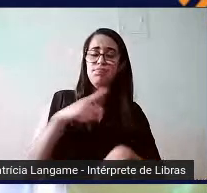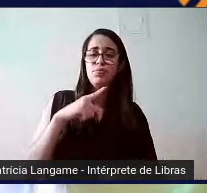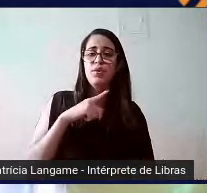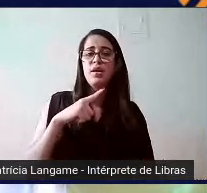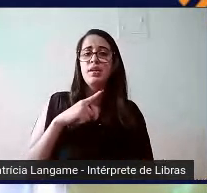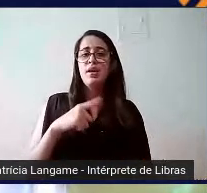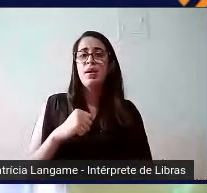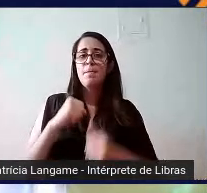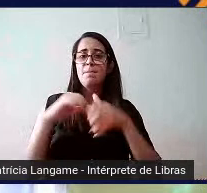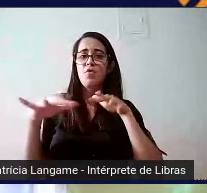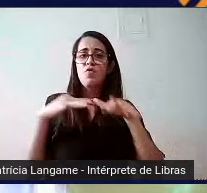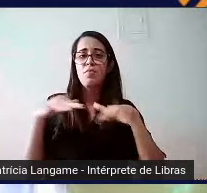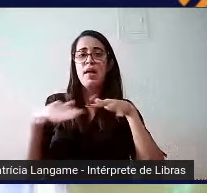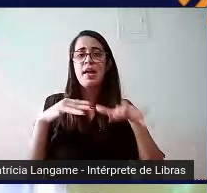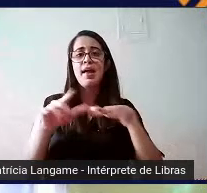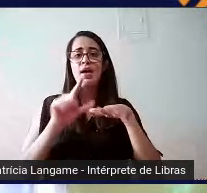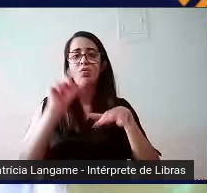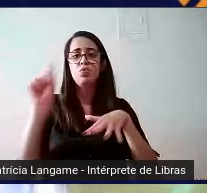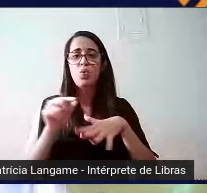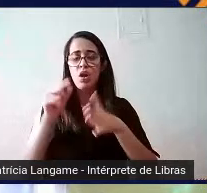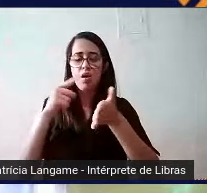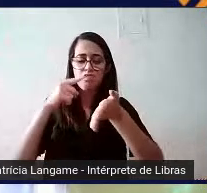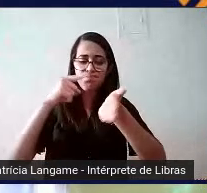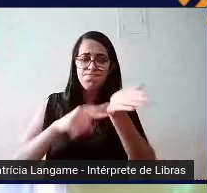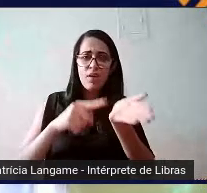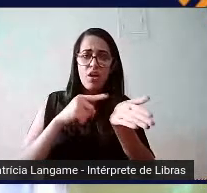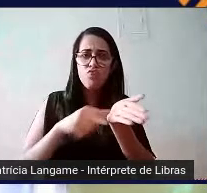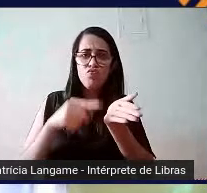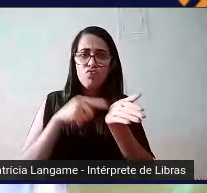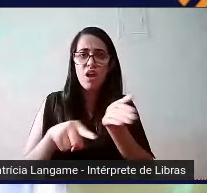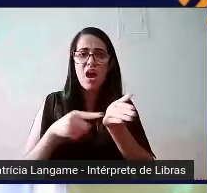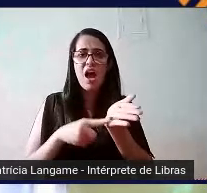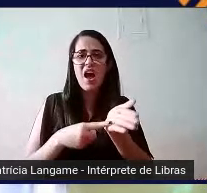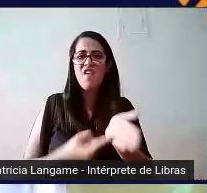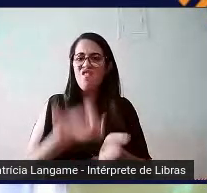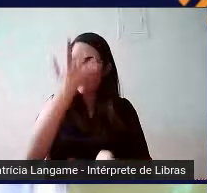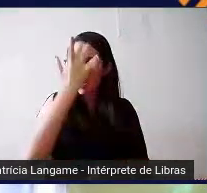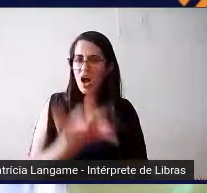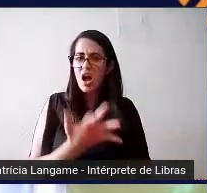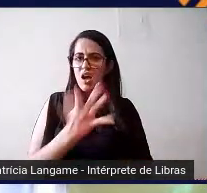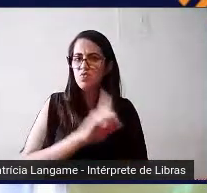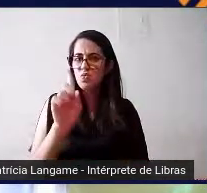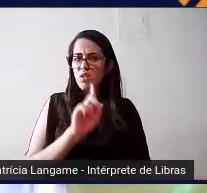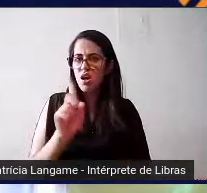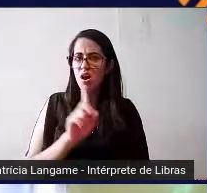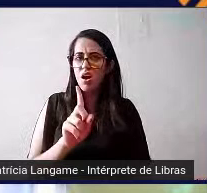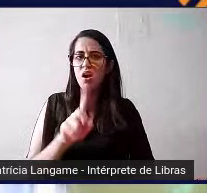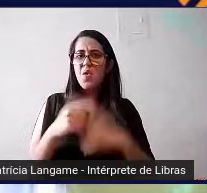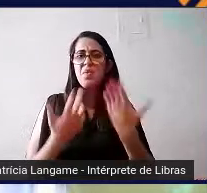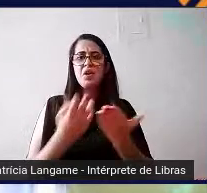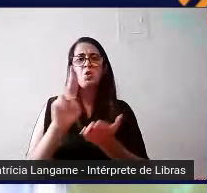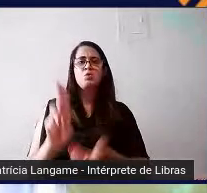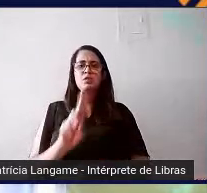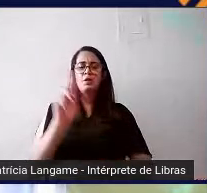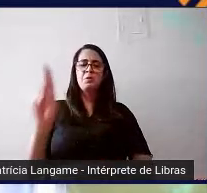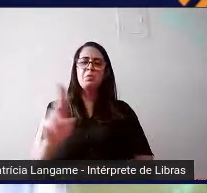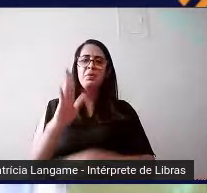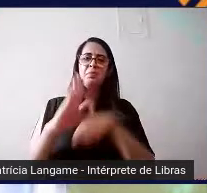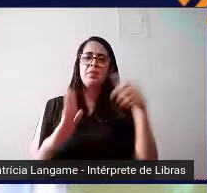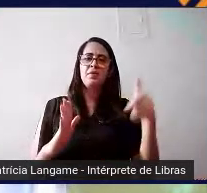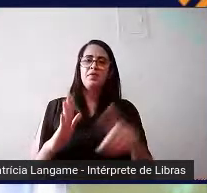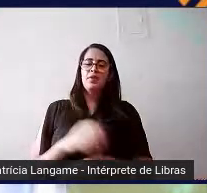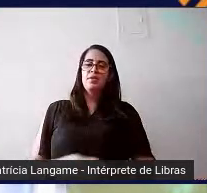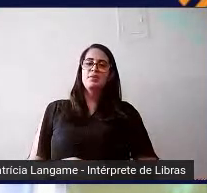fazer, movimentos de arrastar. Não são nada assim tão simples de serem feitos para quem está usando pela primeira vez, né? Então, é